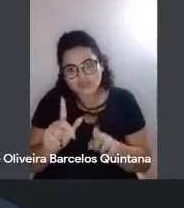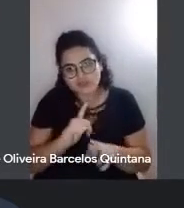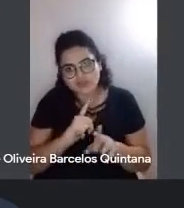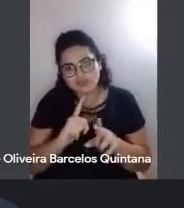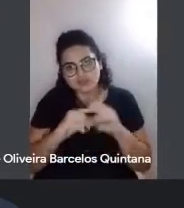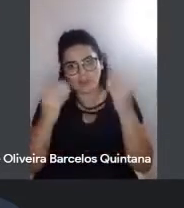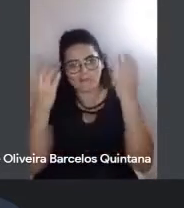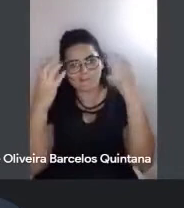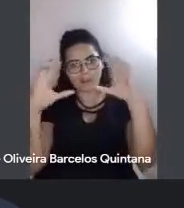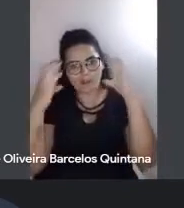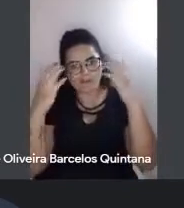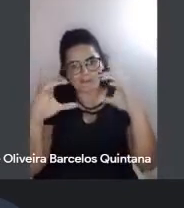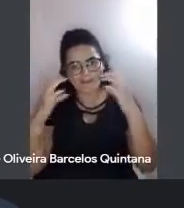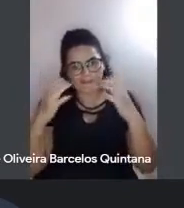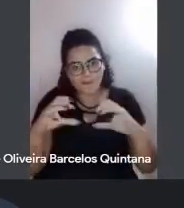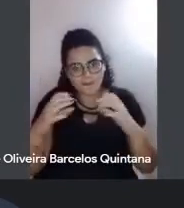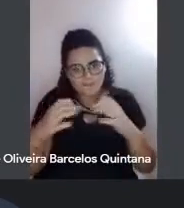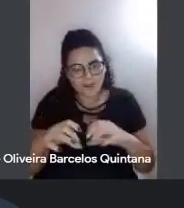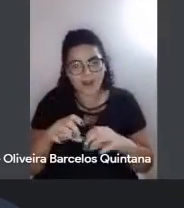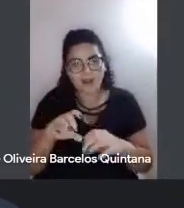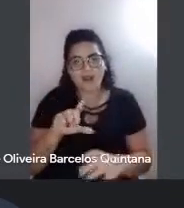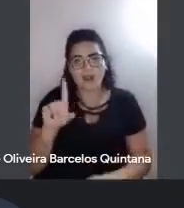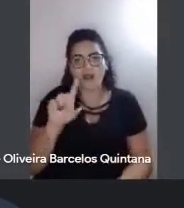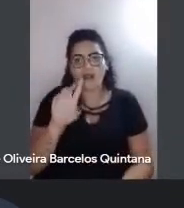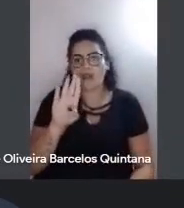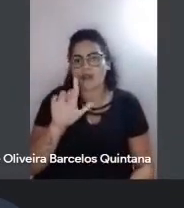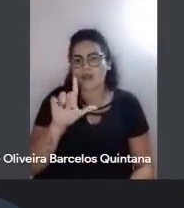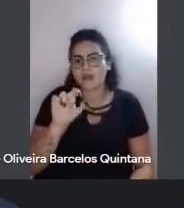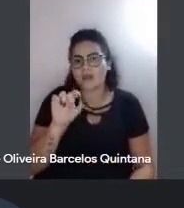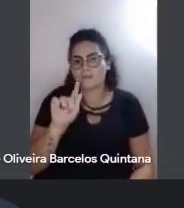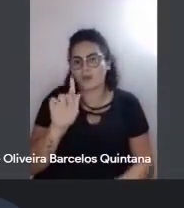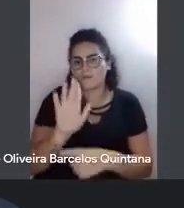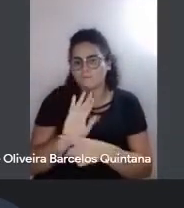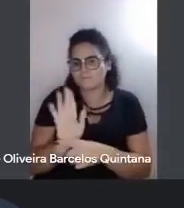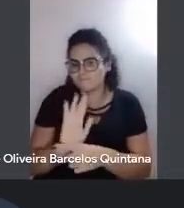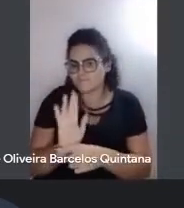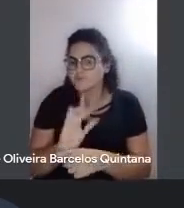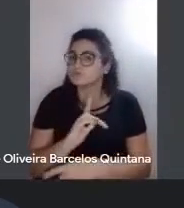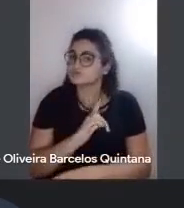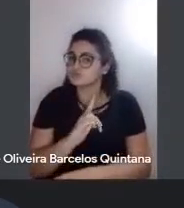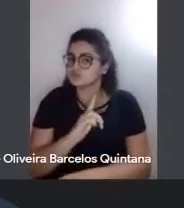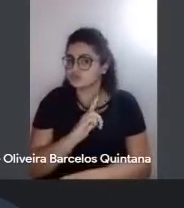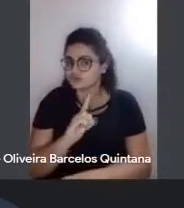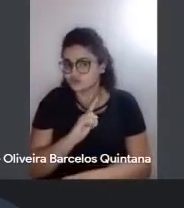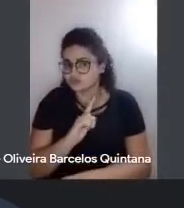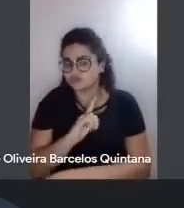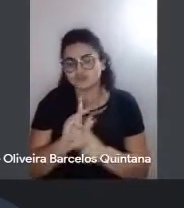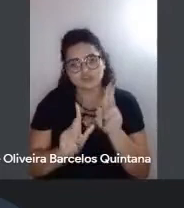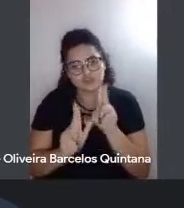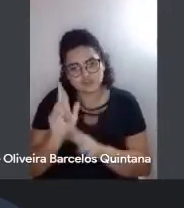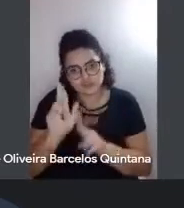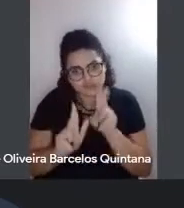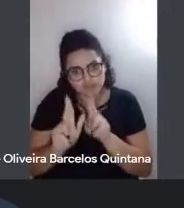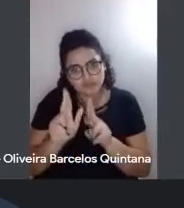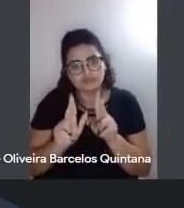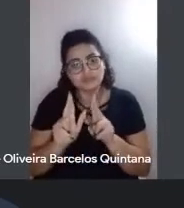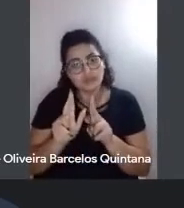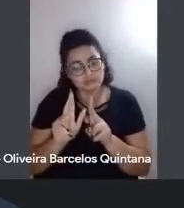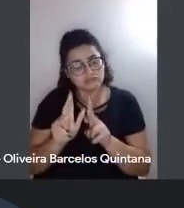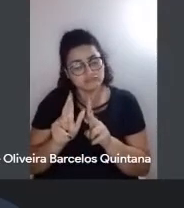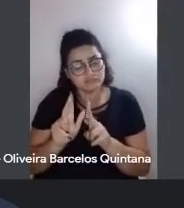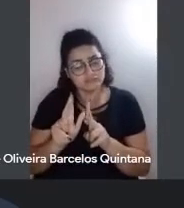colocando ali no blog os filmes, né? Então, os filmes estão ali e que são editados pelos meninos